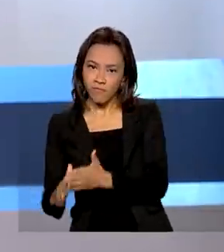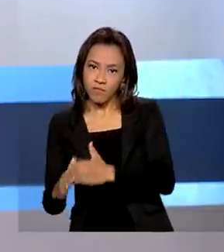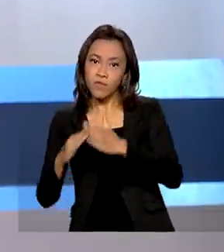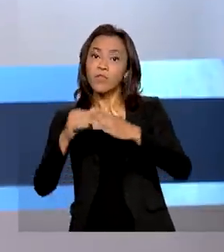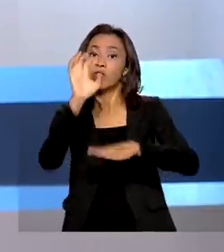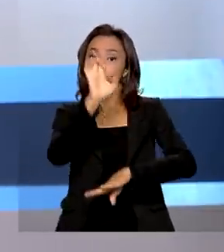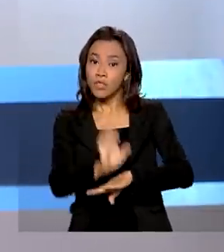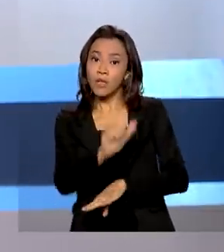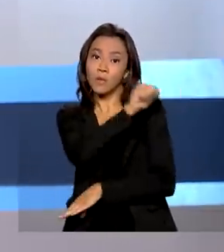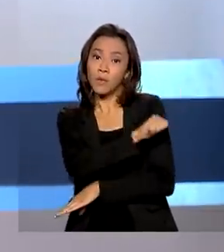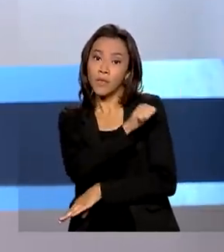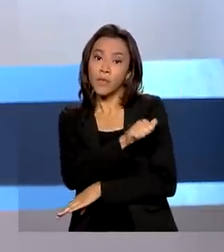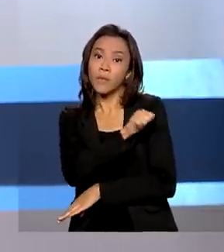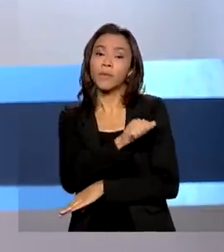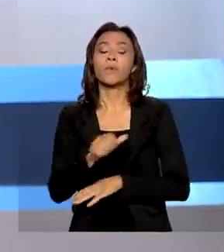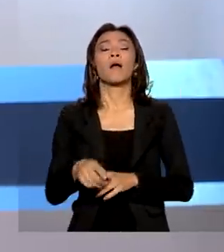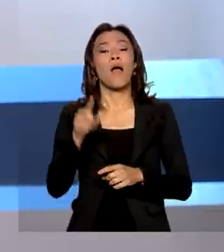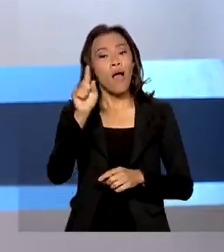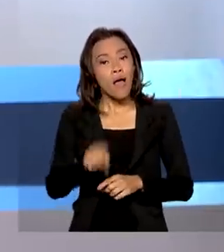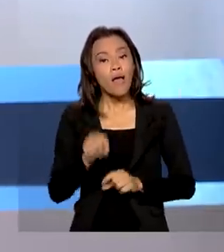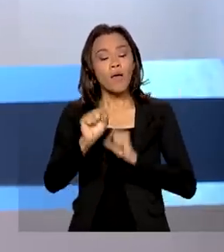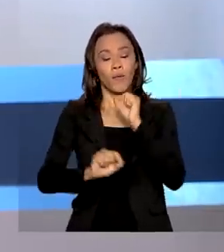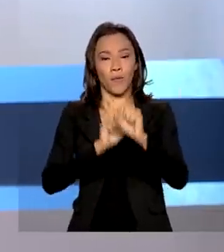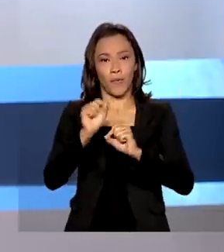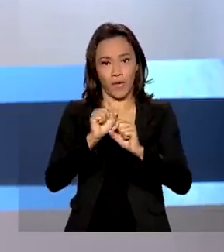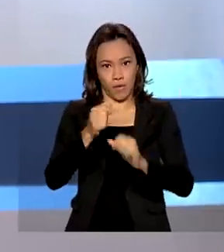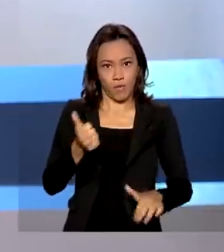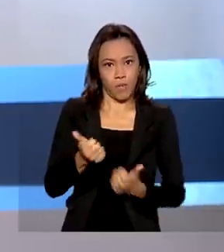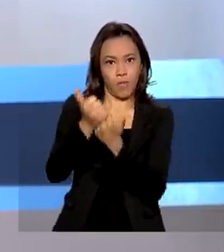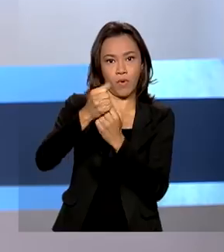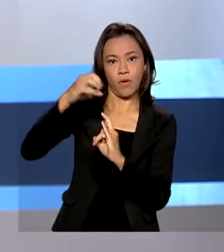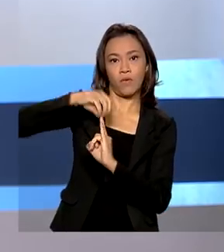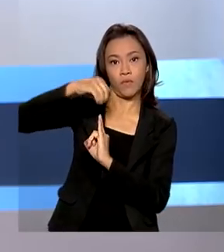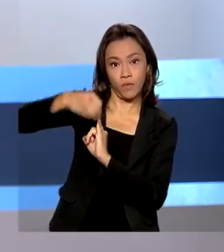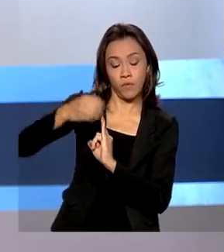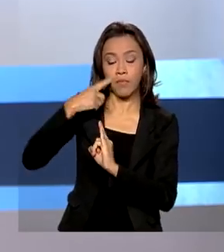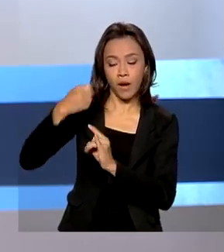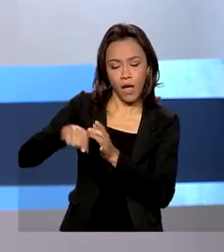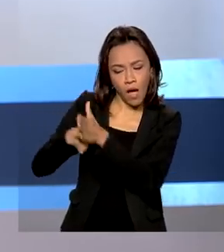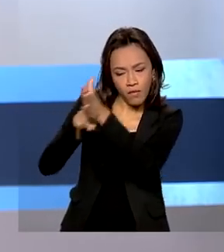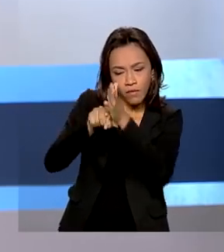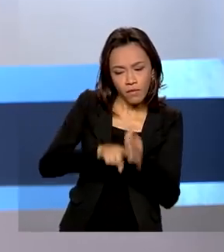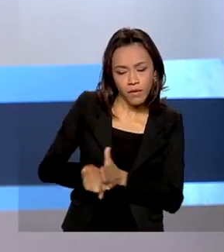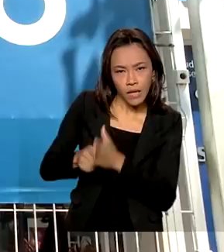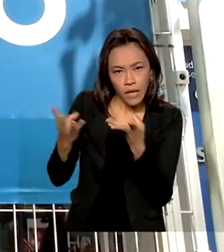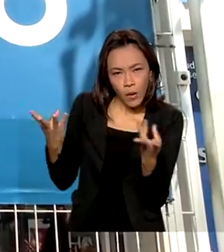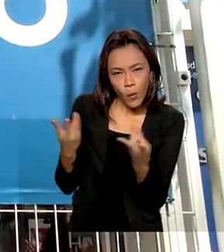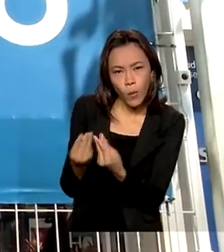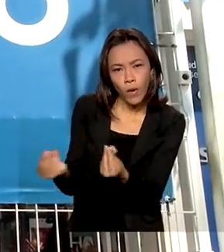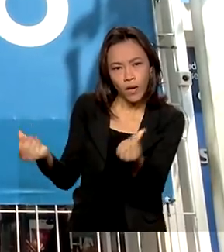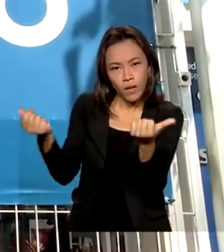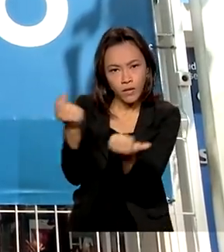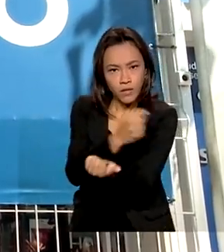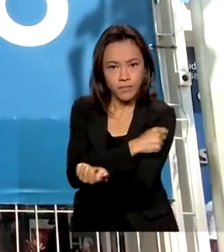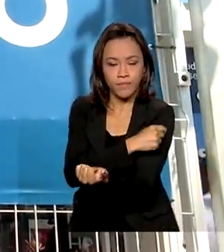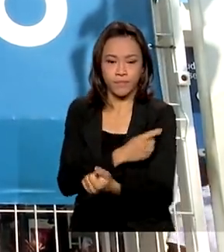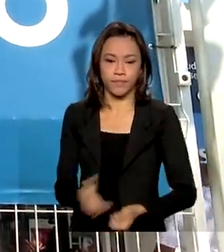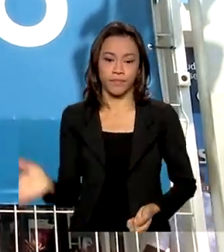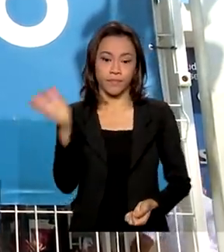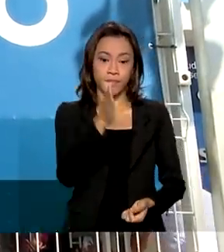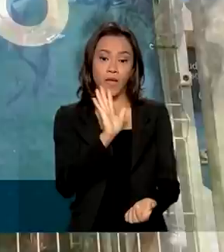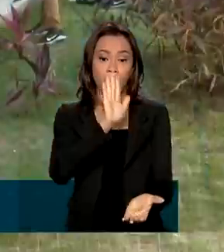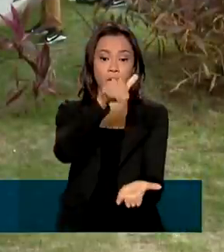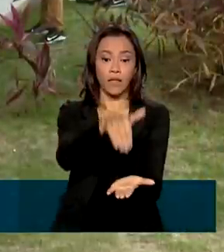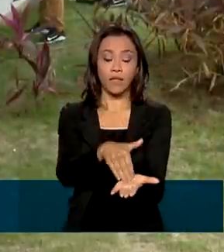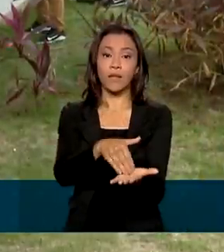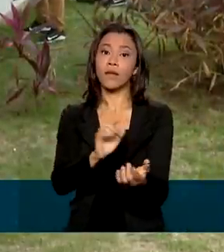O projeto é uma iniciativa da Fiocruz que vai analisar a eficácia da imunização. Até o próximo fim de semana,